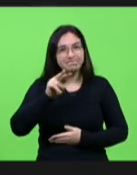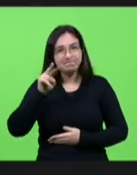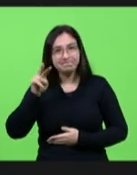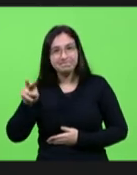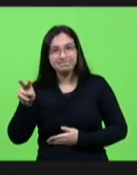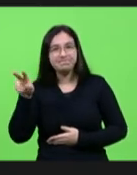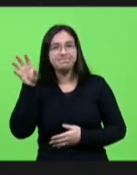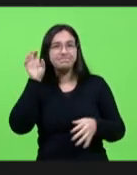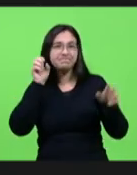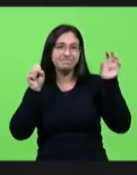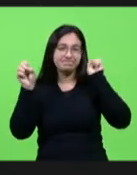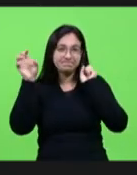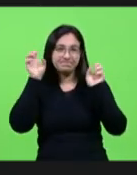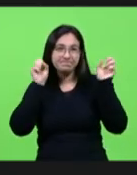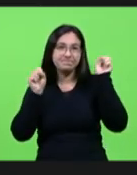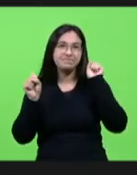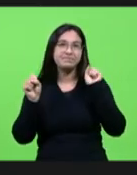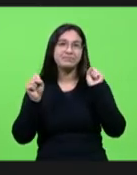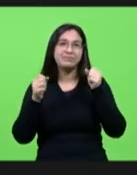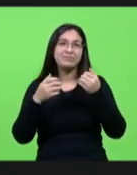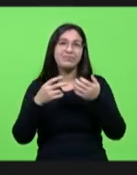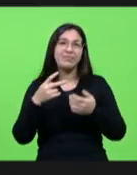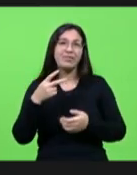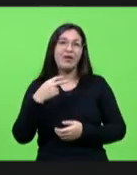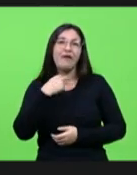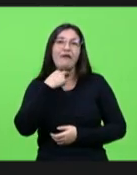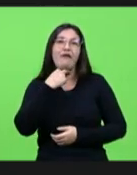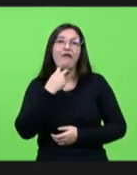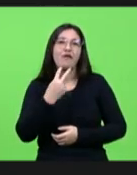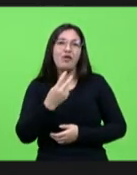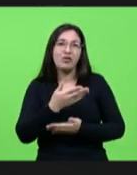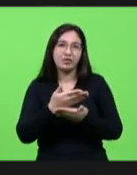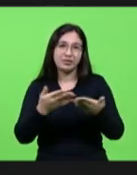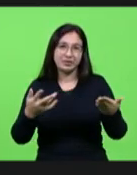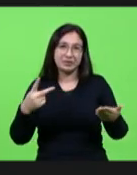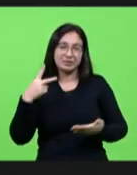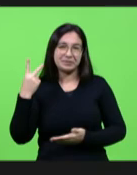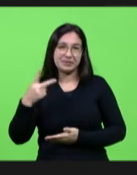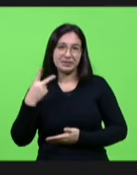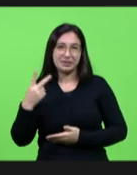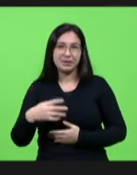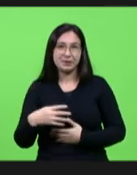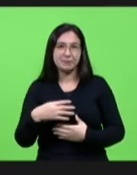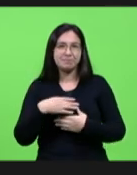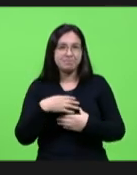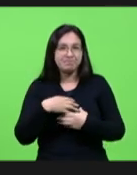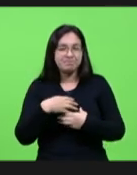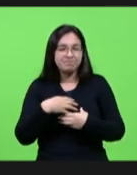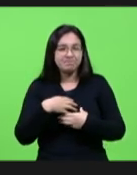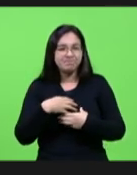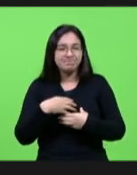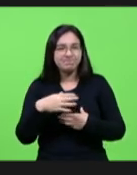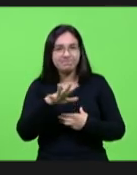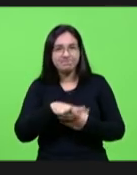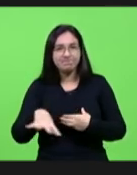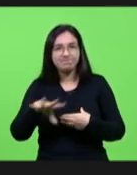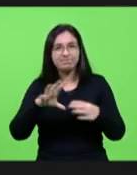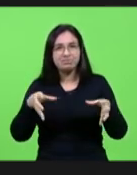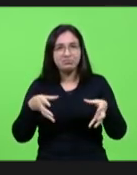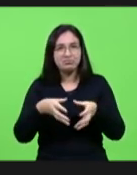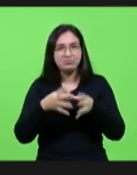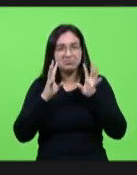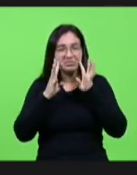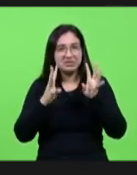ouvindo a voz do parlamento sensível a nós no